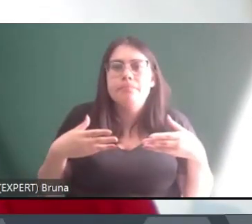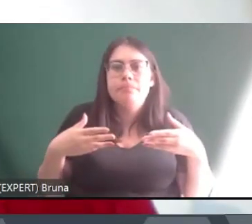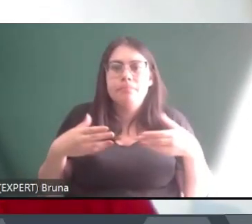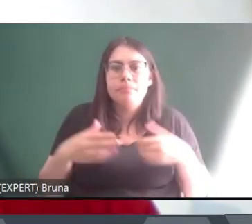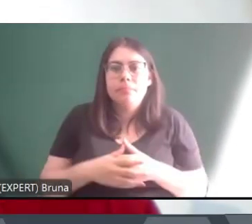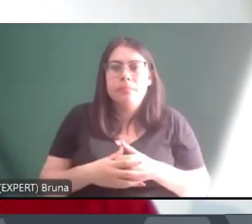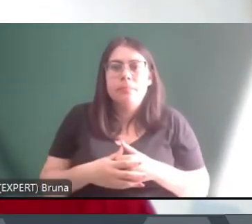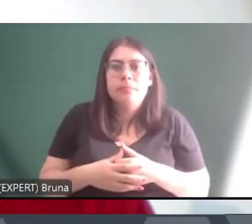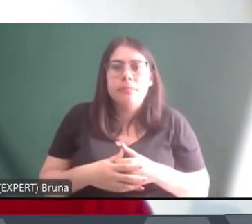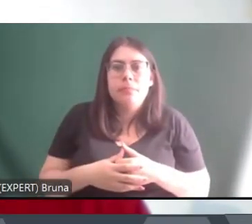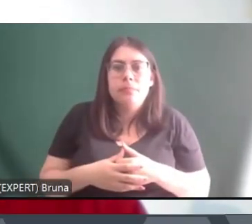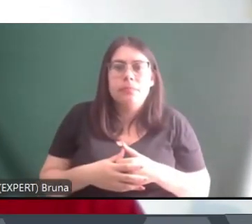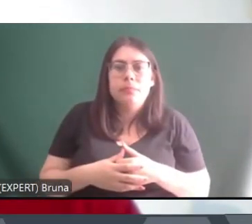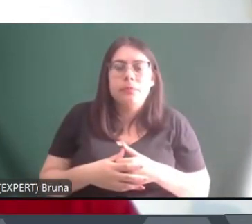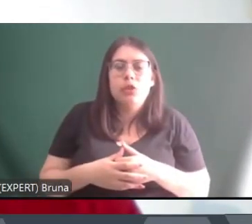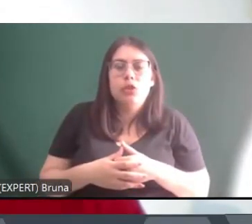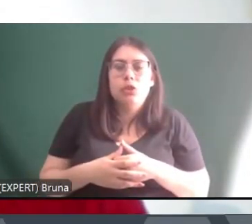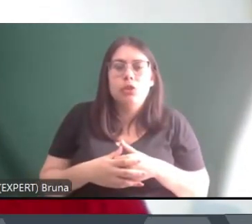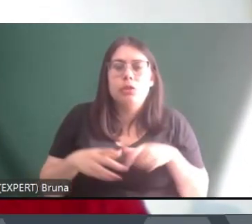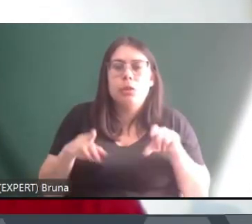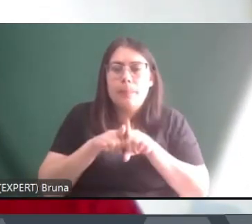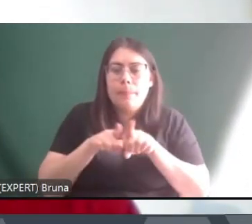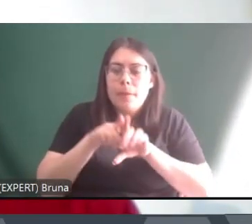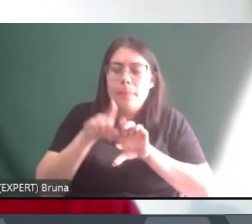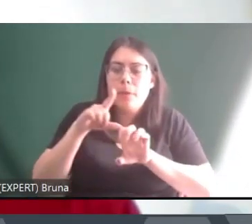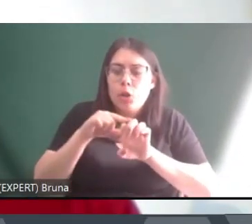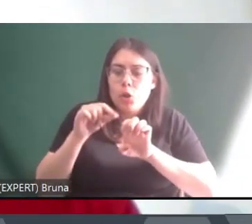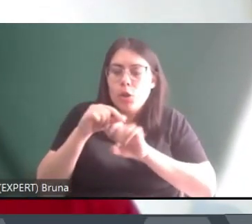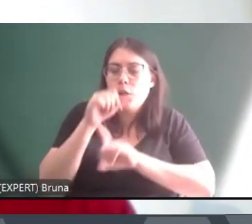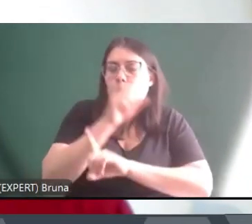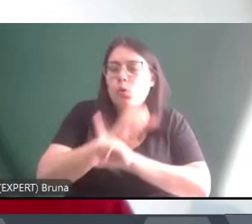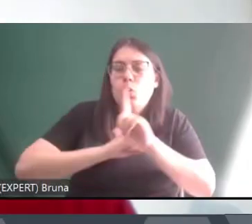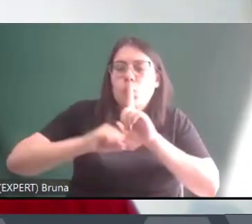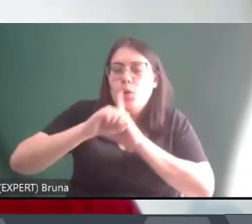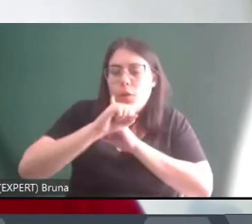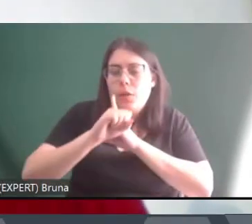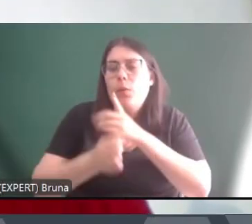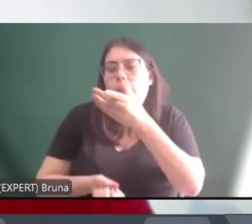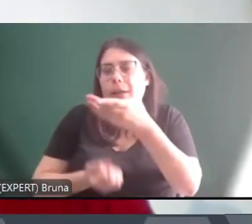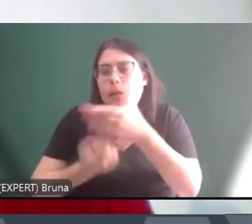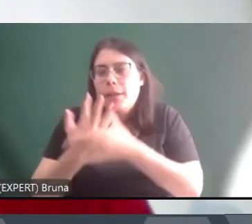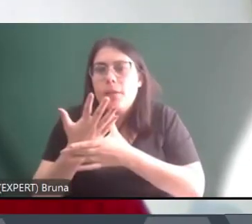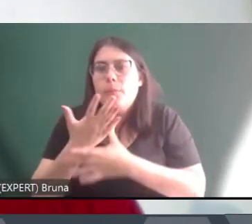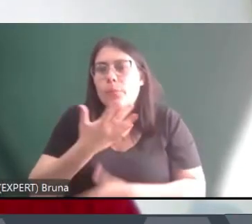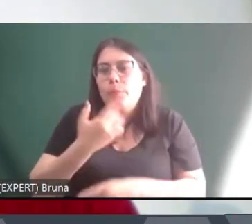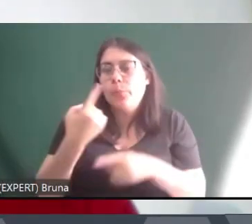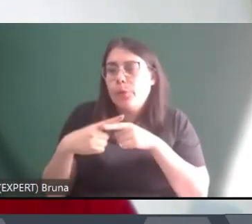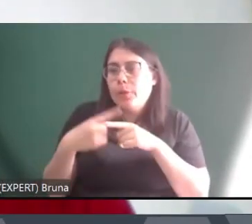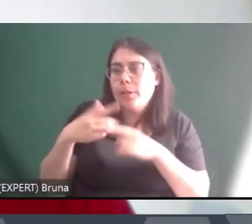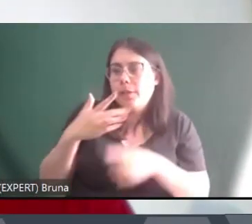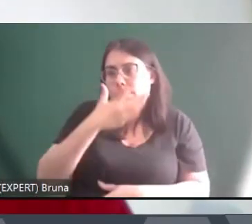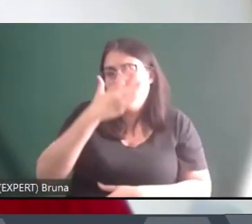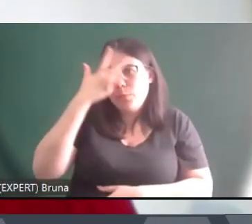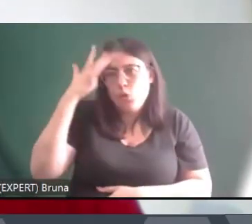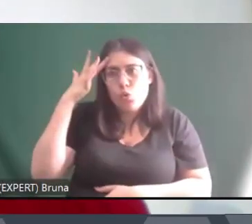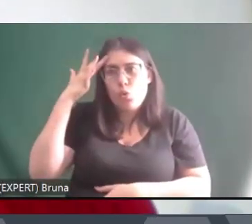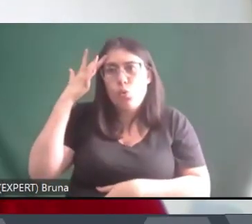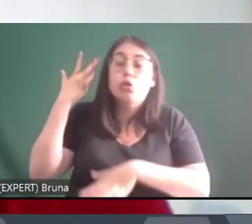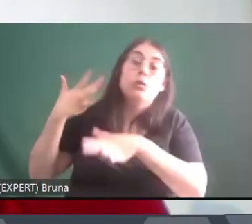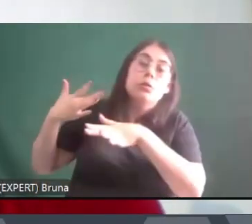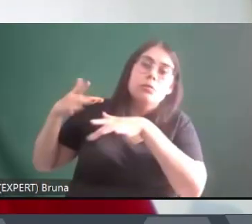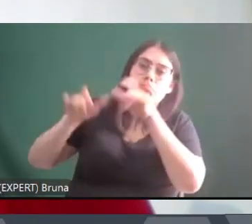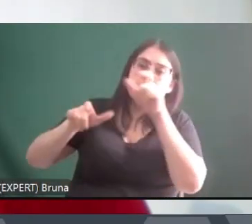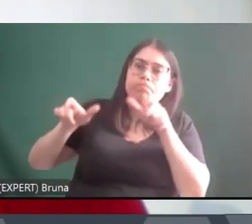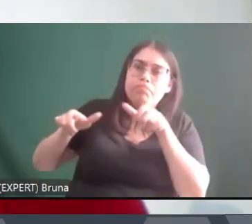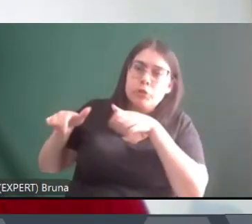de empreendedorismo social muito forte, porque as pessoas chegando nas cidades acabam